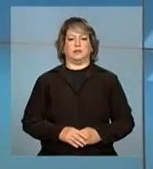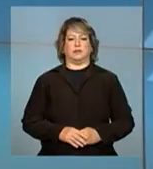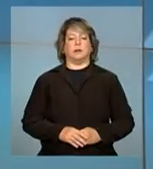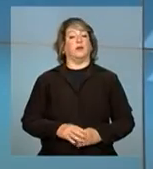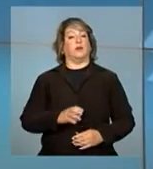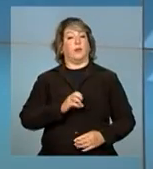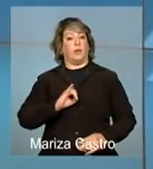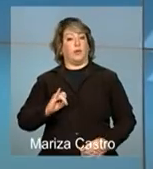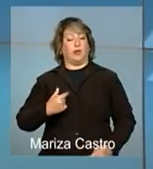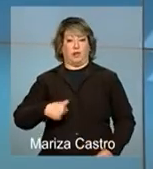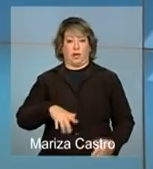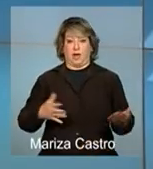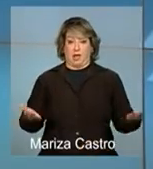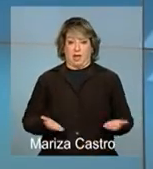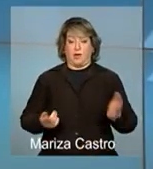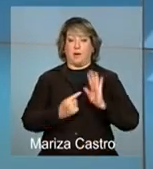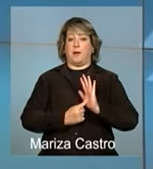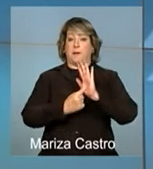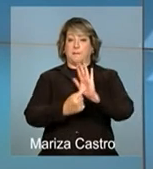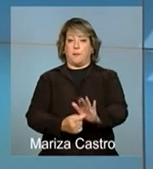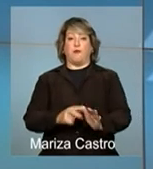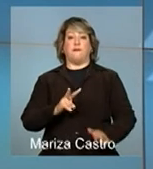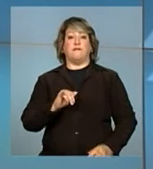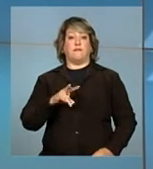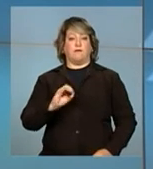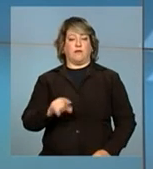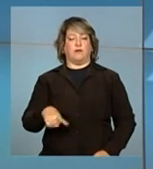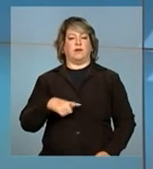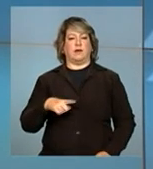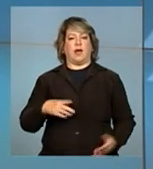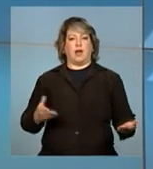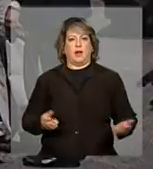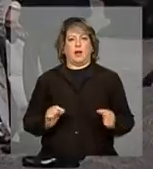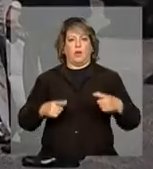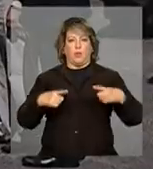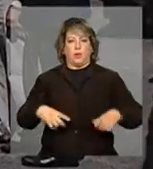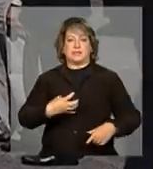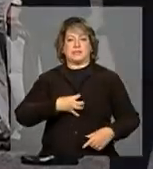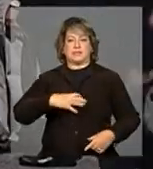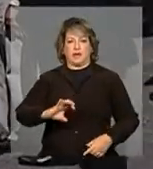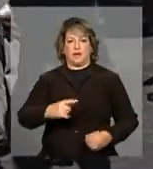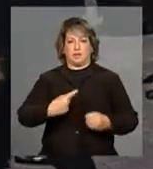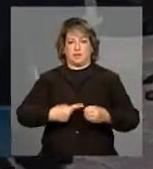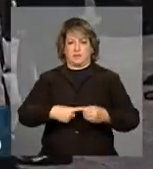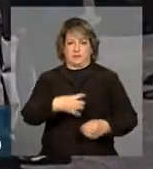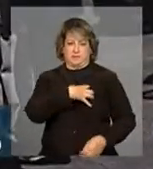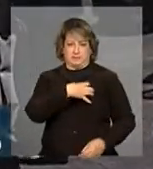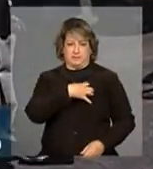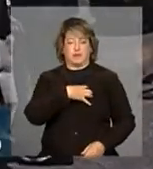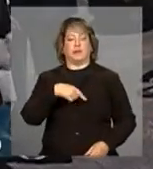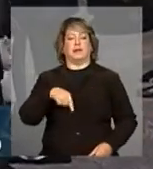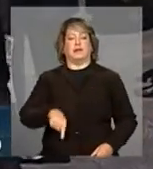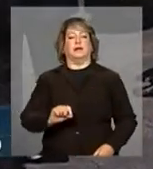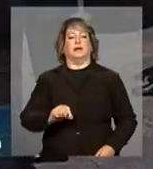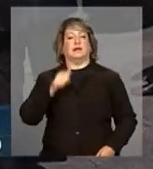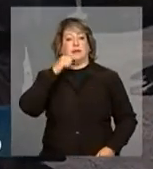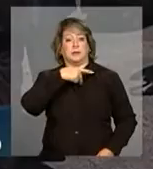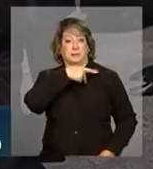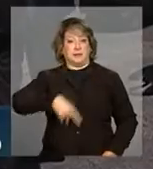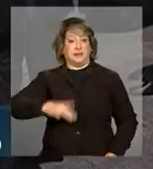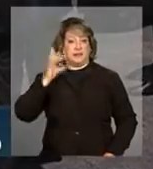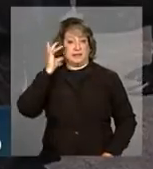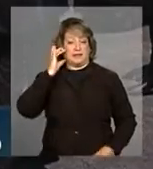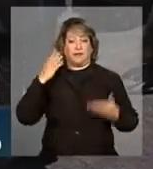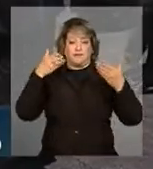Olá, interrompemos a programação para ir ao vivo a Salvador. A presidenta Dilma Rousseff com pré-agenda